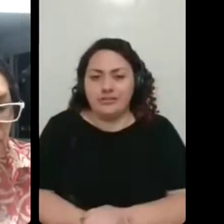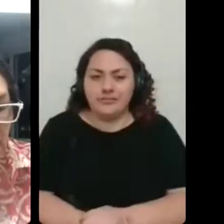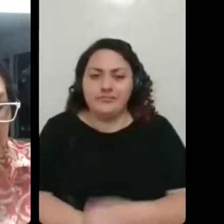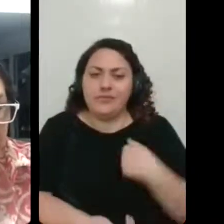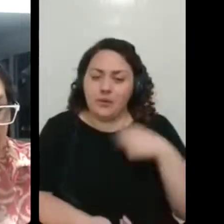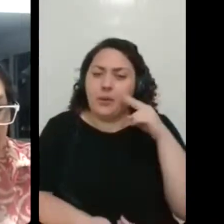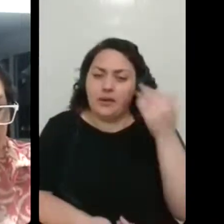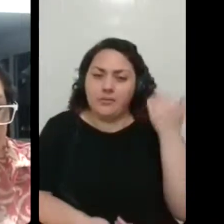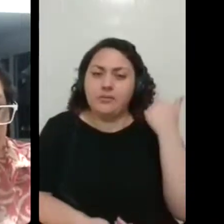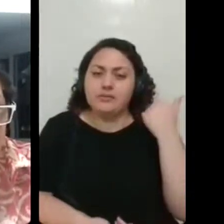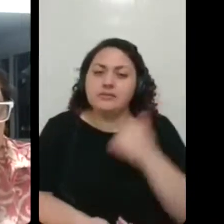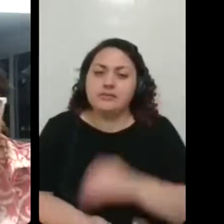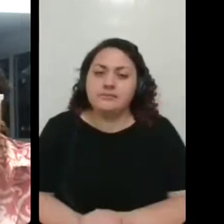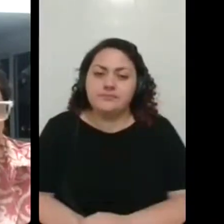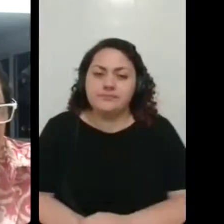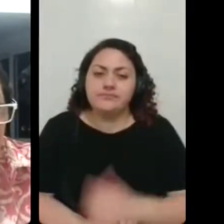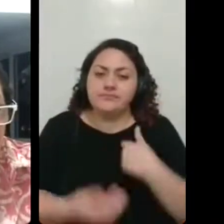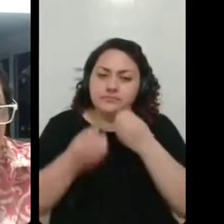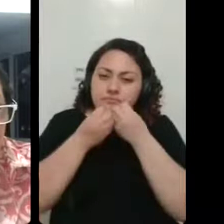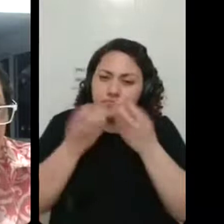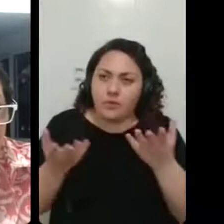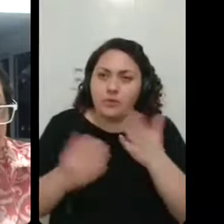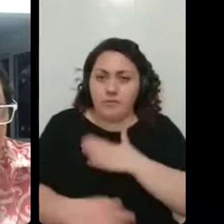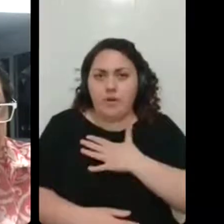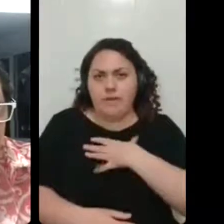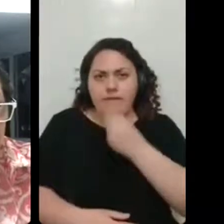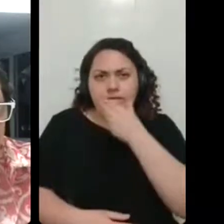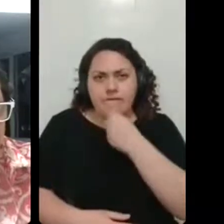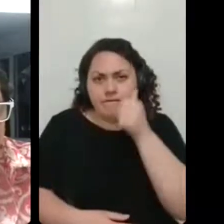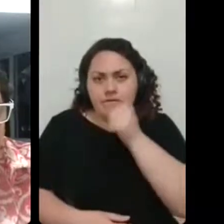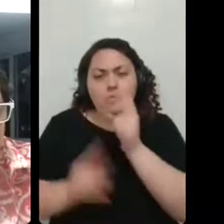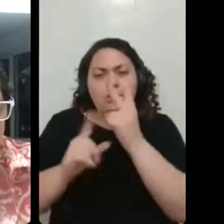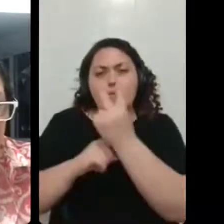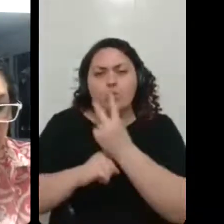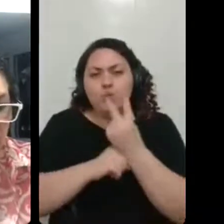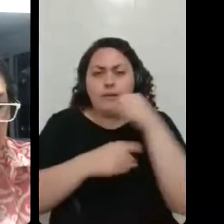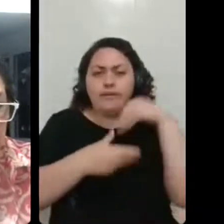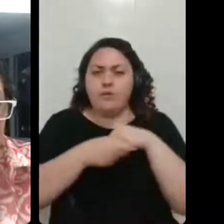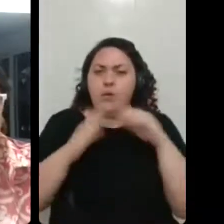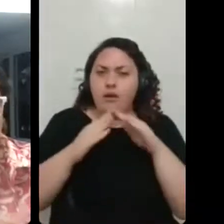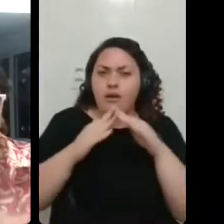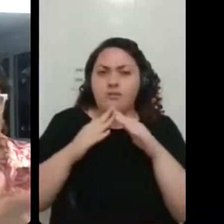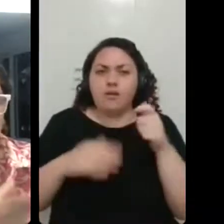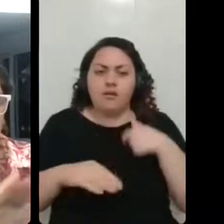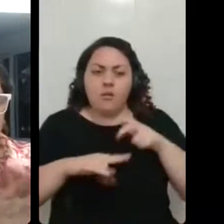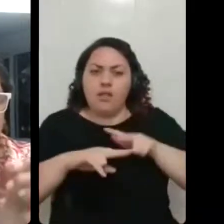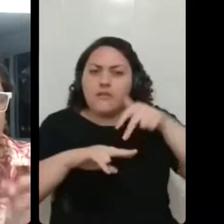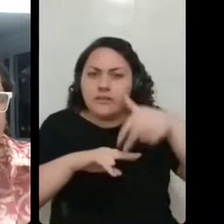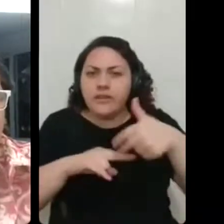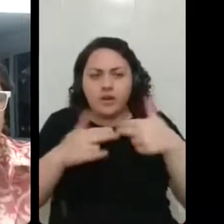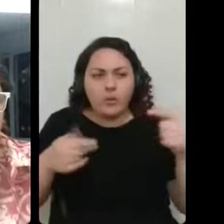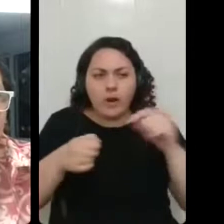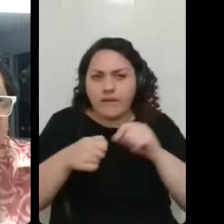todo mundo, os meus filhos me protegiam muito dentro de casa, de levantar, de fazer as coisas muito